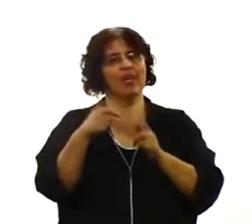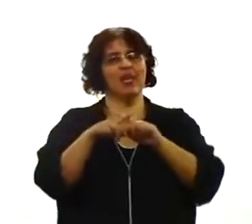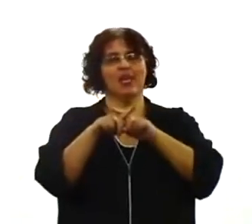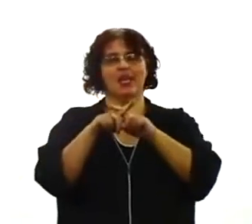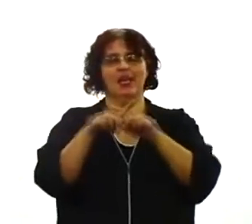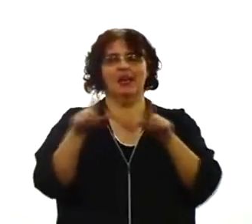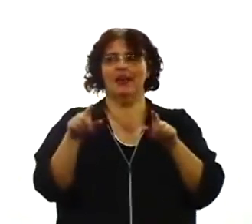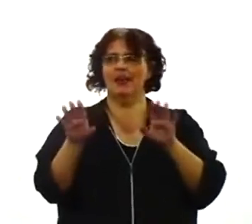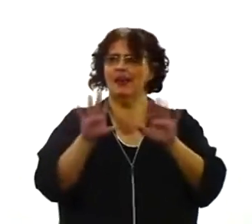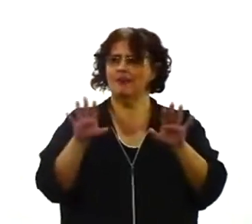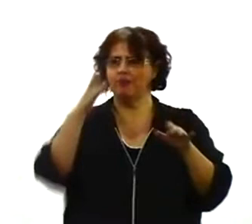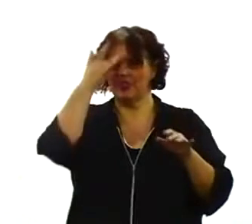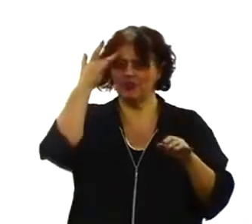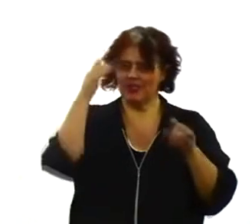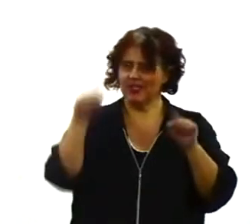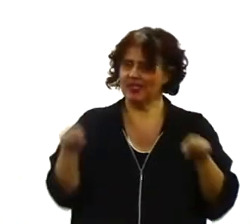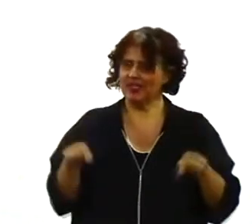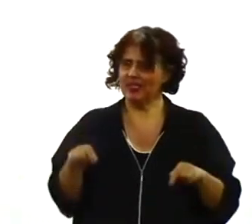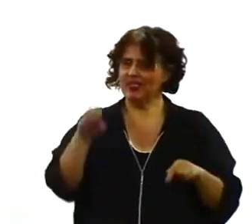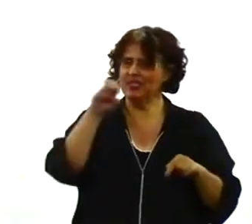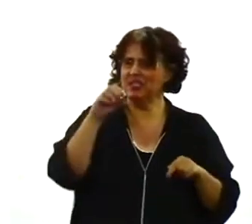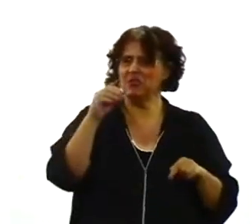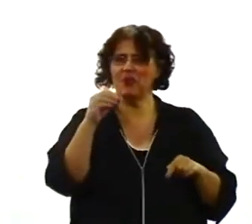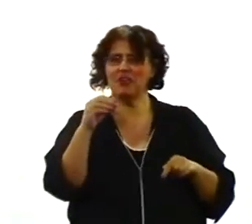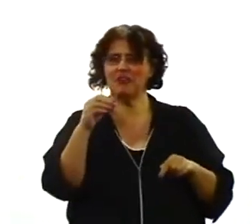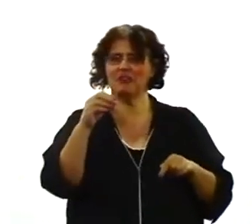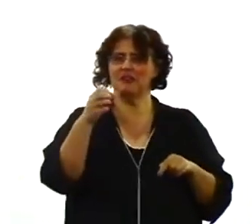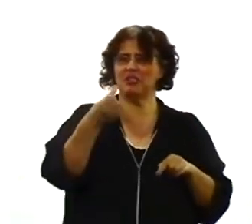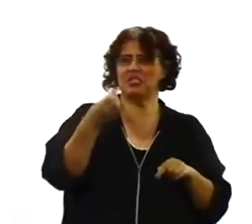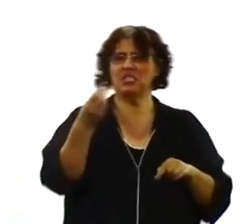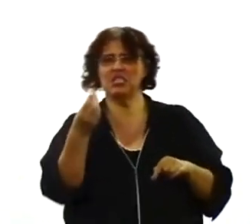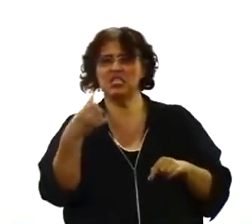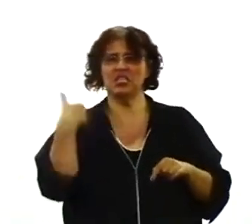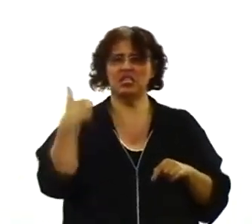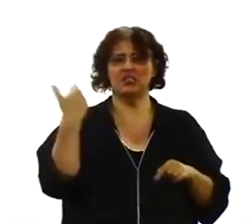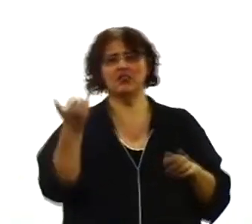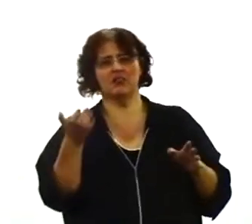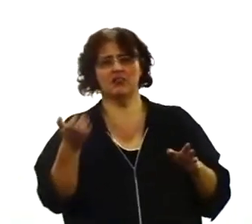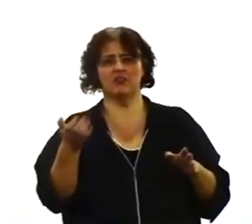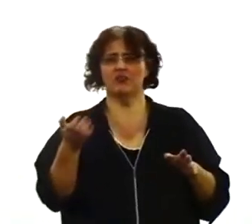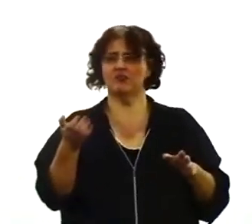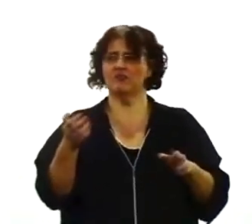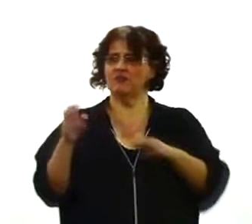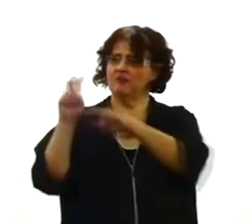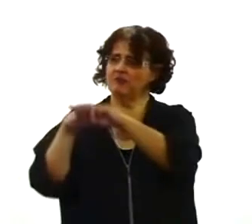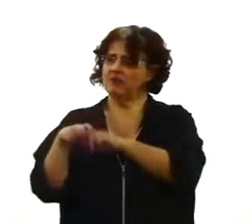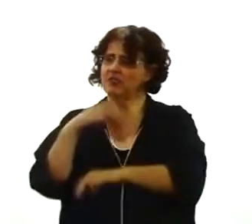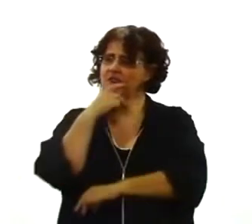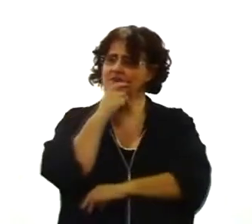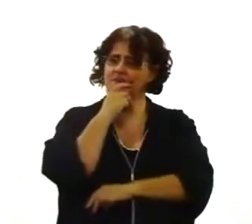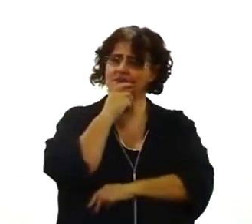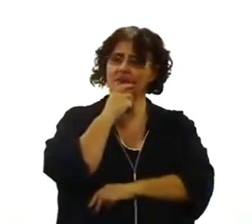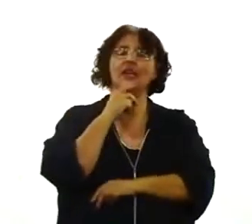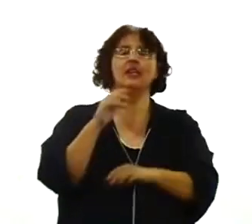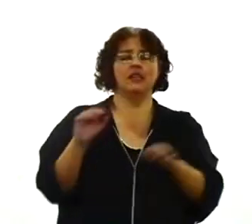acompanhado todas as Páscoas, mas hoje eles não estão aqui, hoje eles estão em casa. É uma Páscoa diferente,